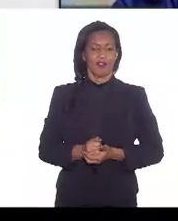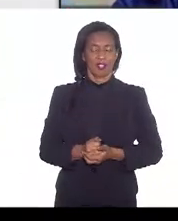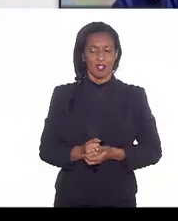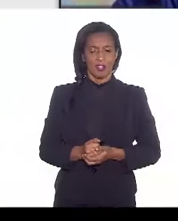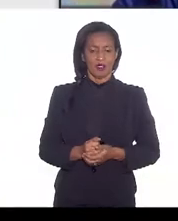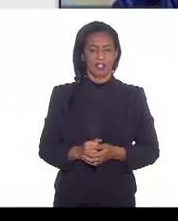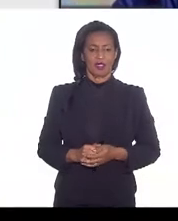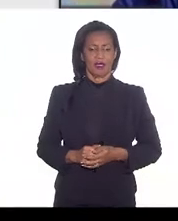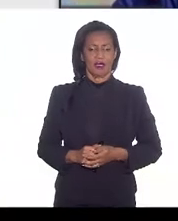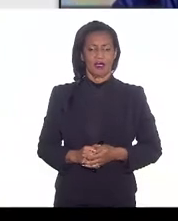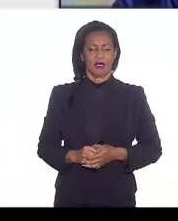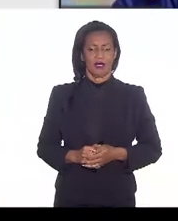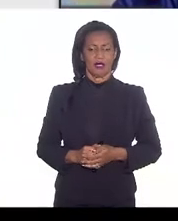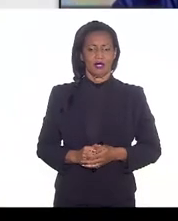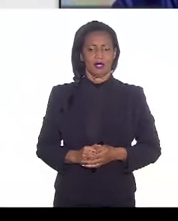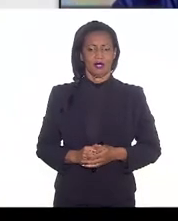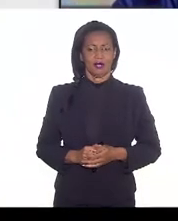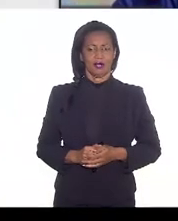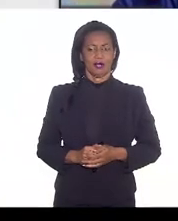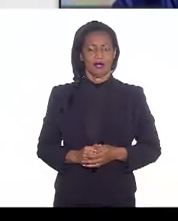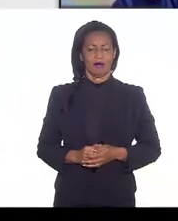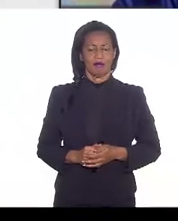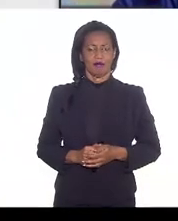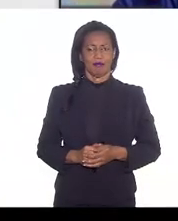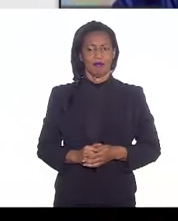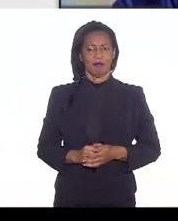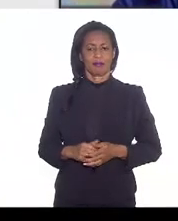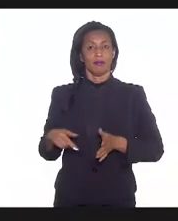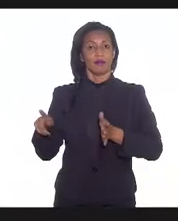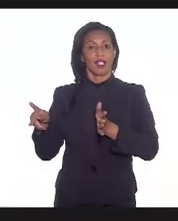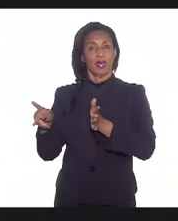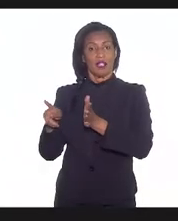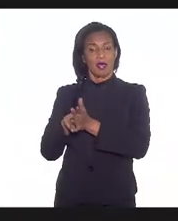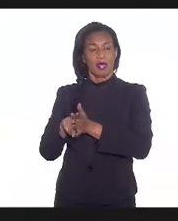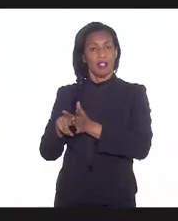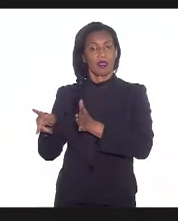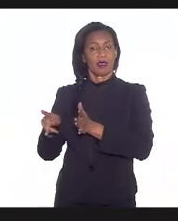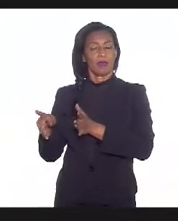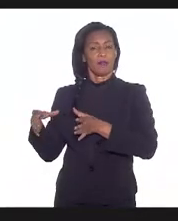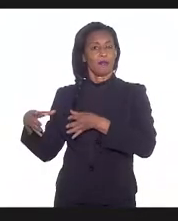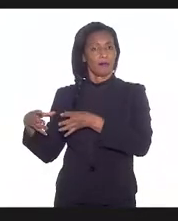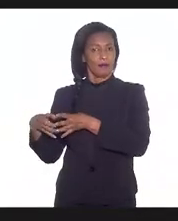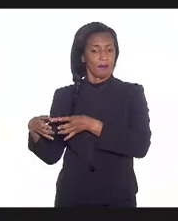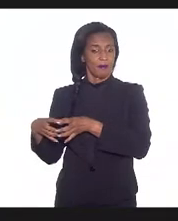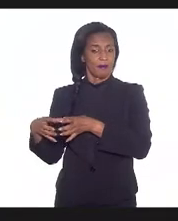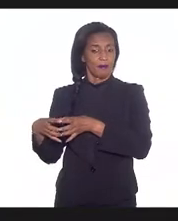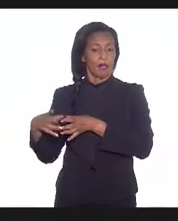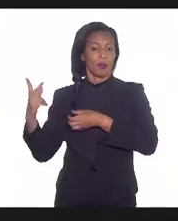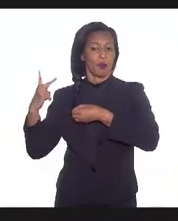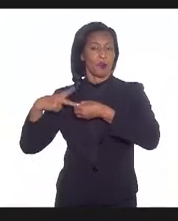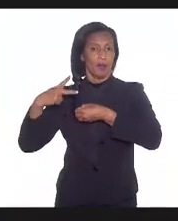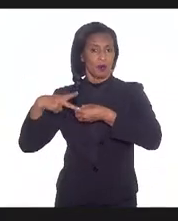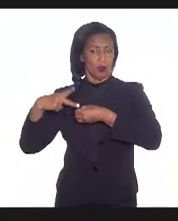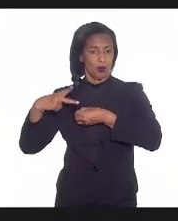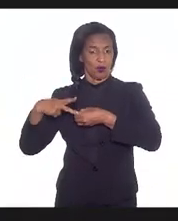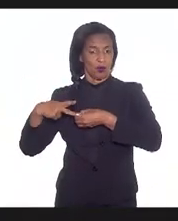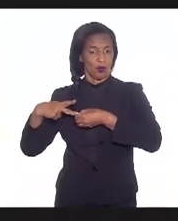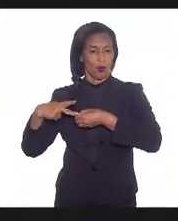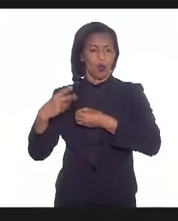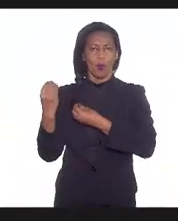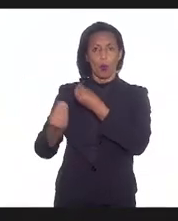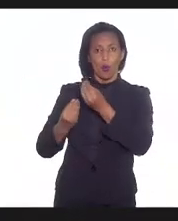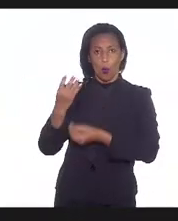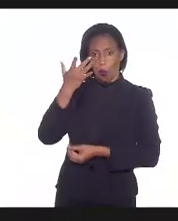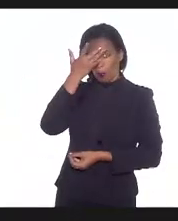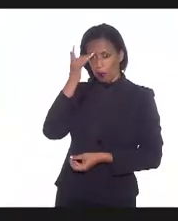do petróleo, de como o pessoal